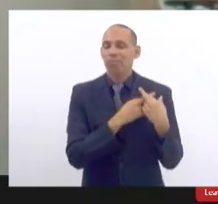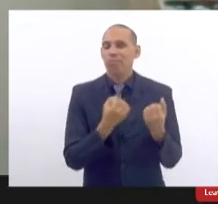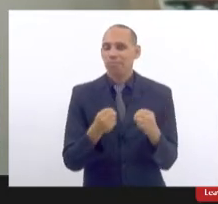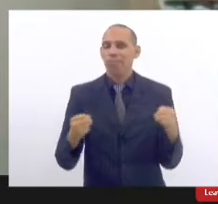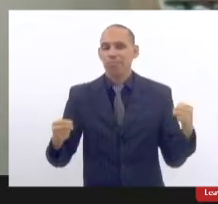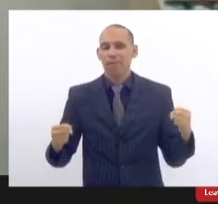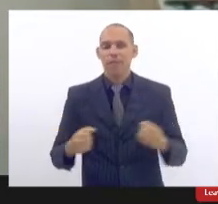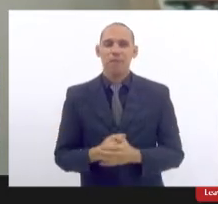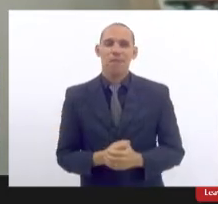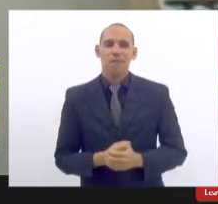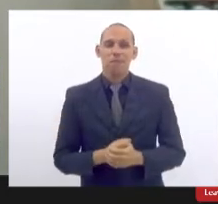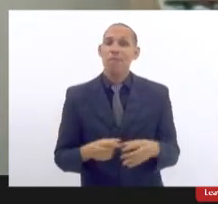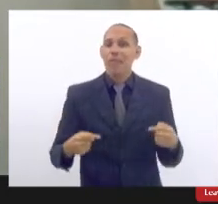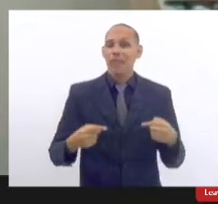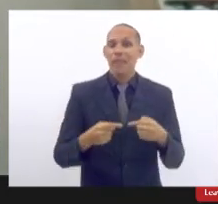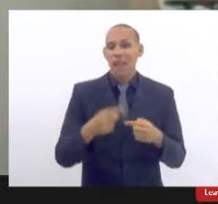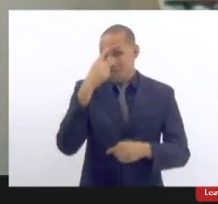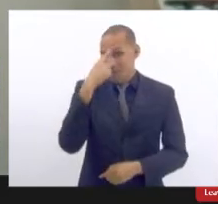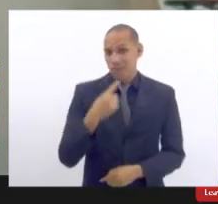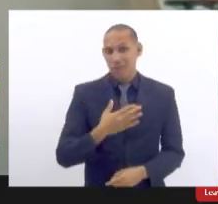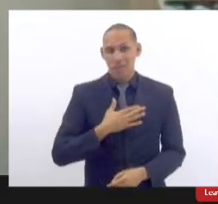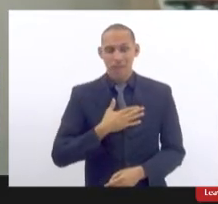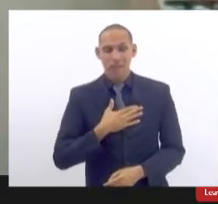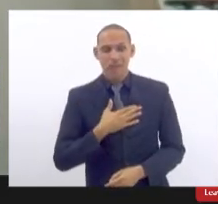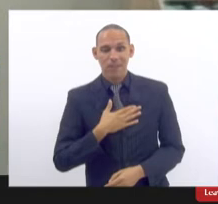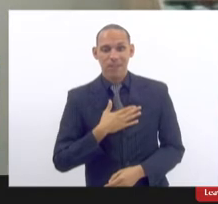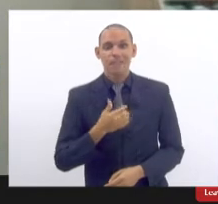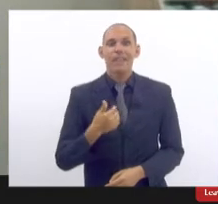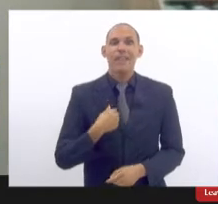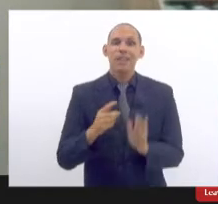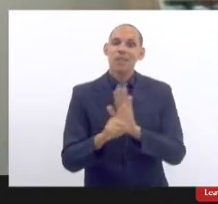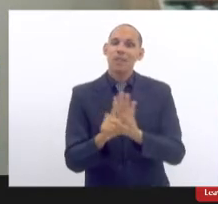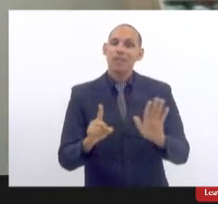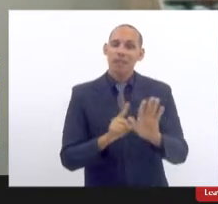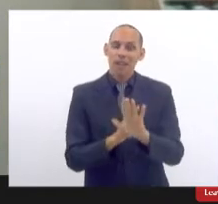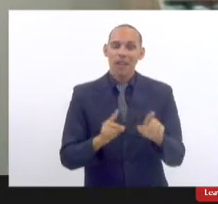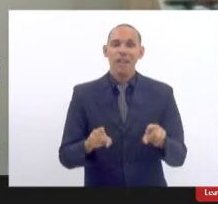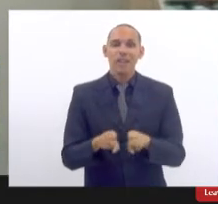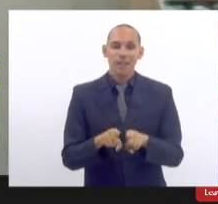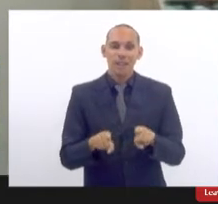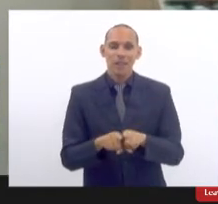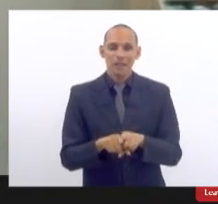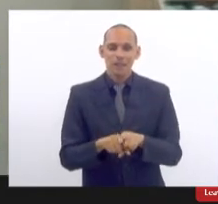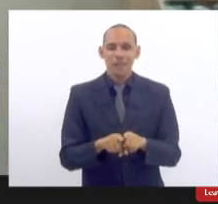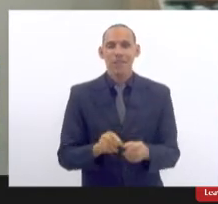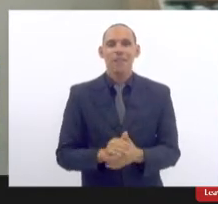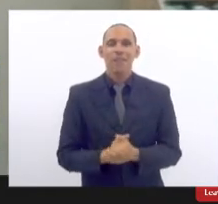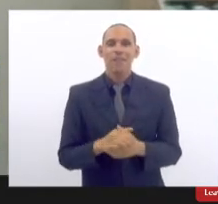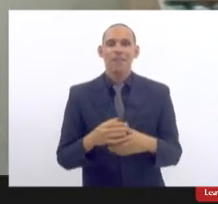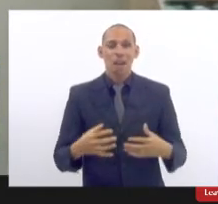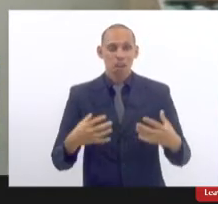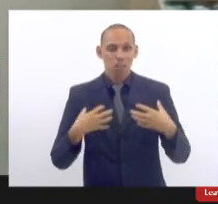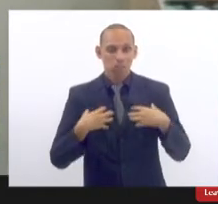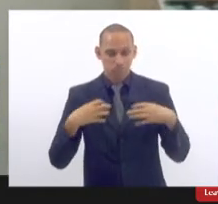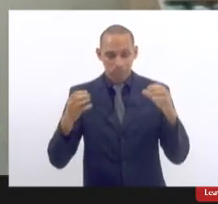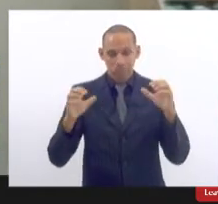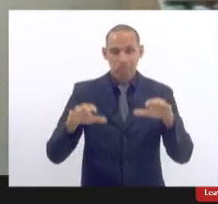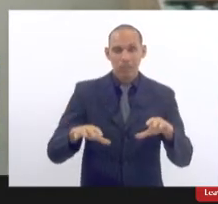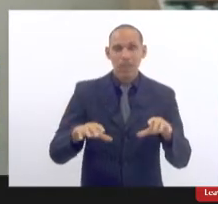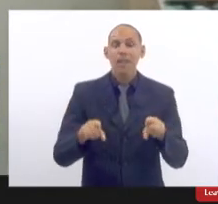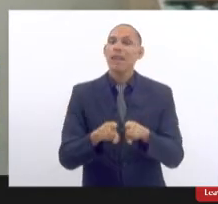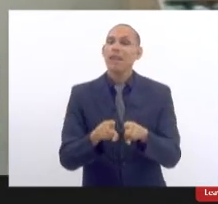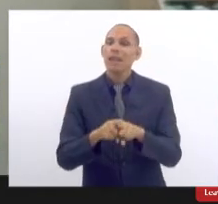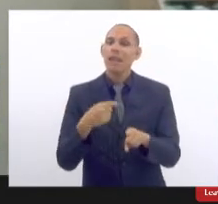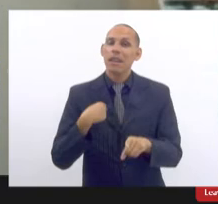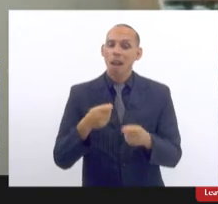grande. Em relação ao meu perfil, não só estou por trás do perfil Esplante de silicone, como também sou uma